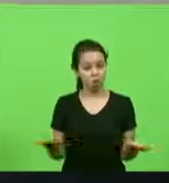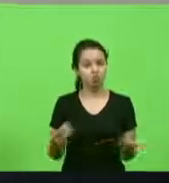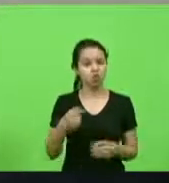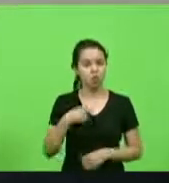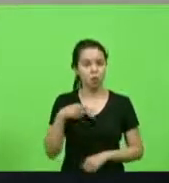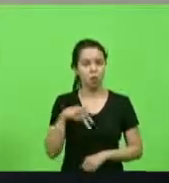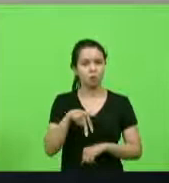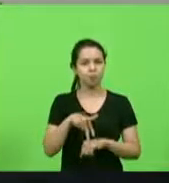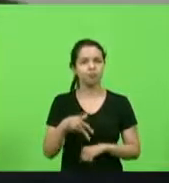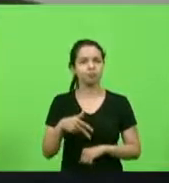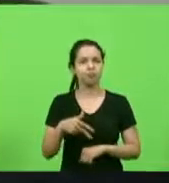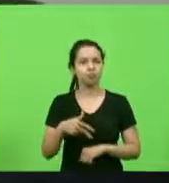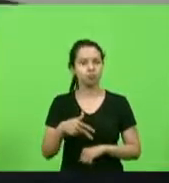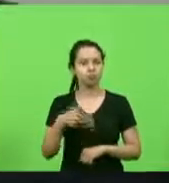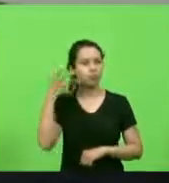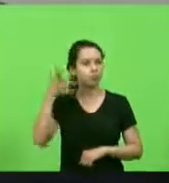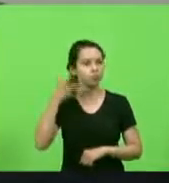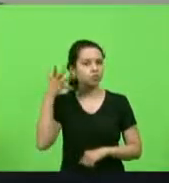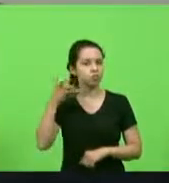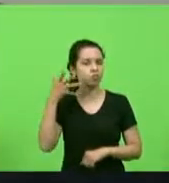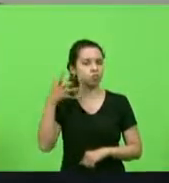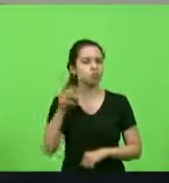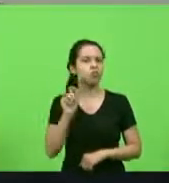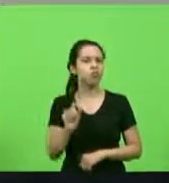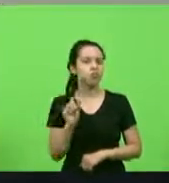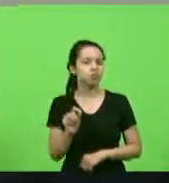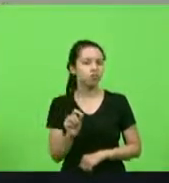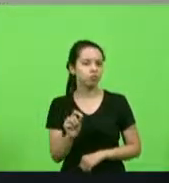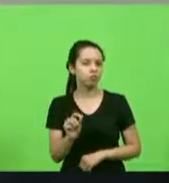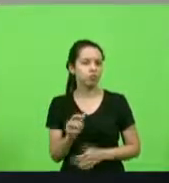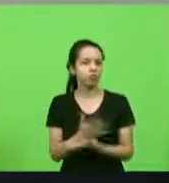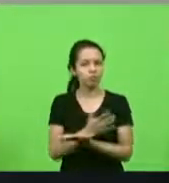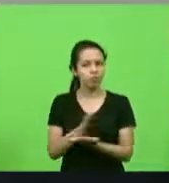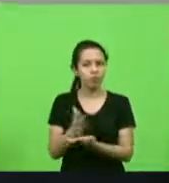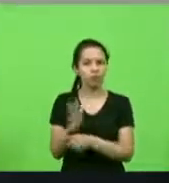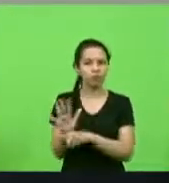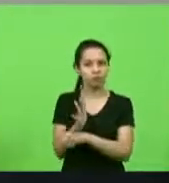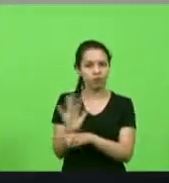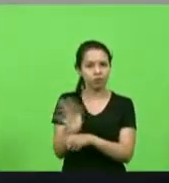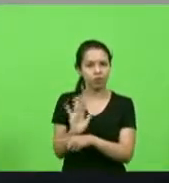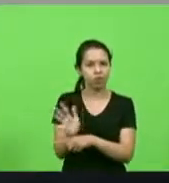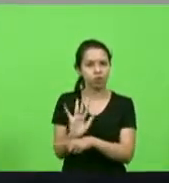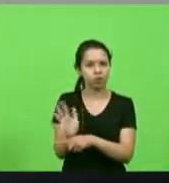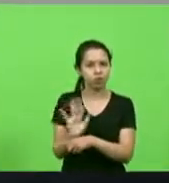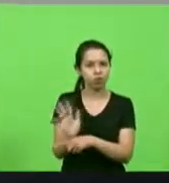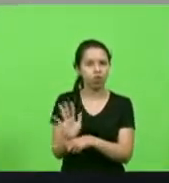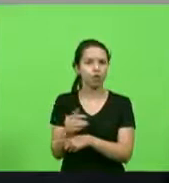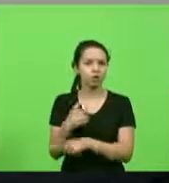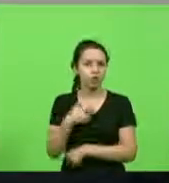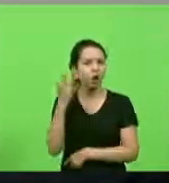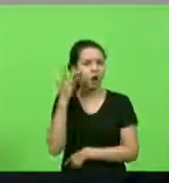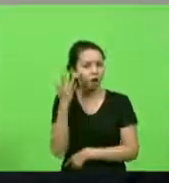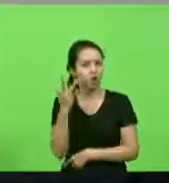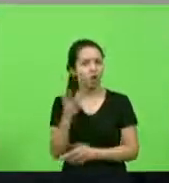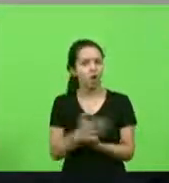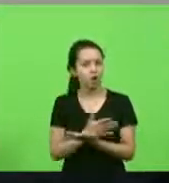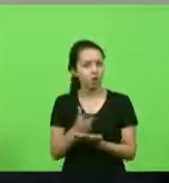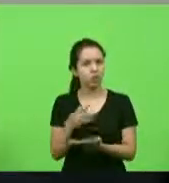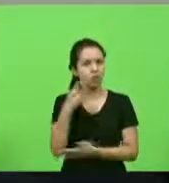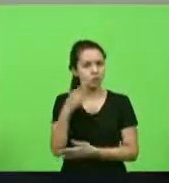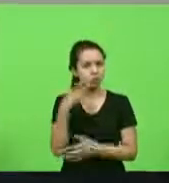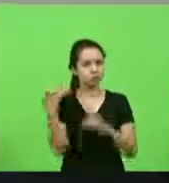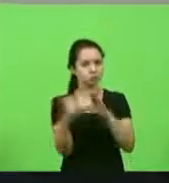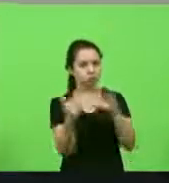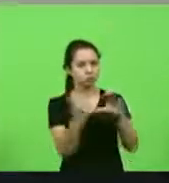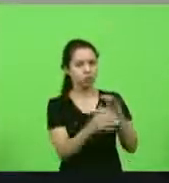alguns vídeos que acredito que outros deputados também receberam de pessoas que não tem escrúpulo